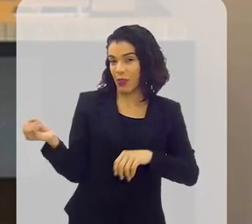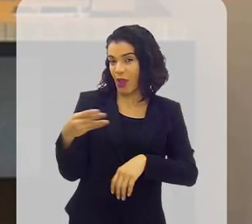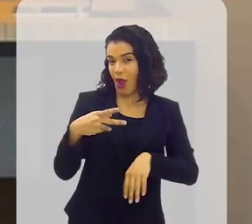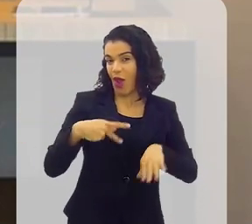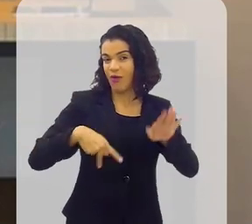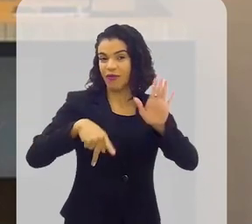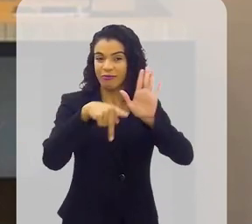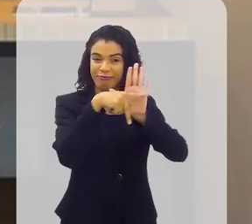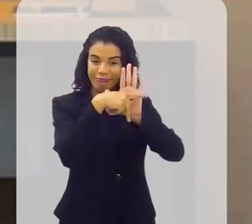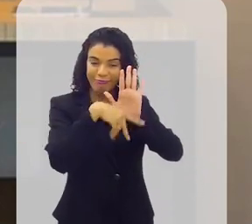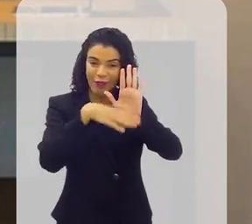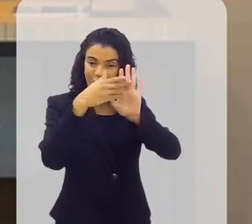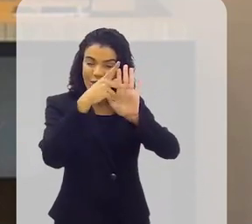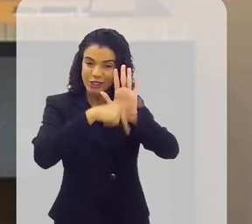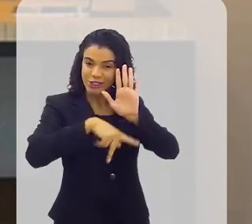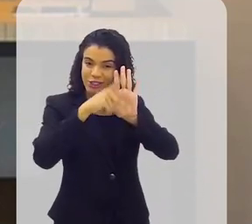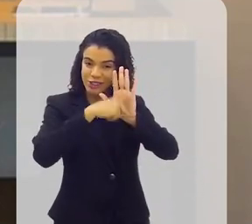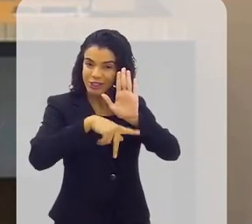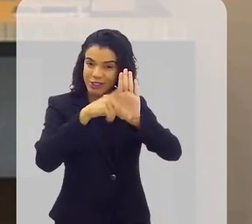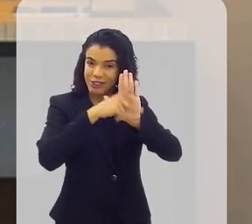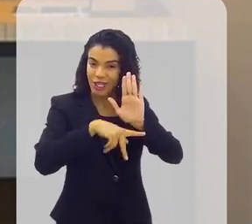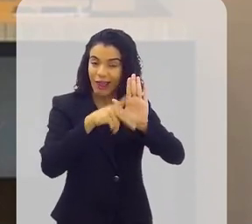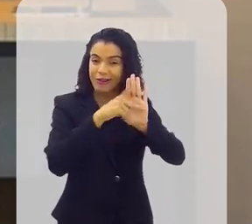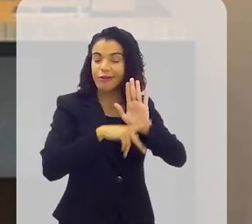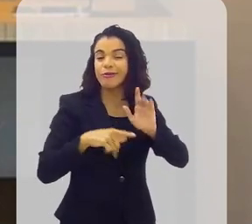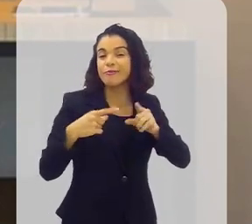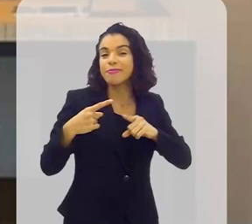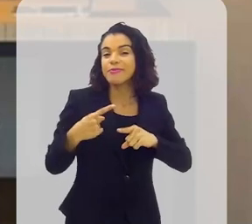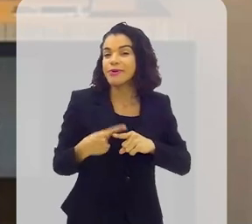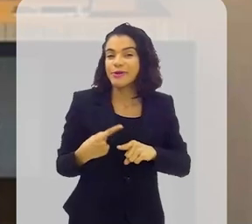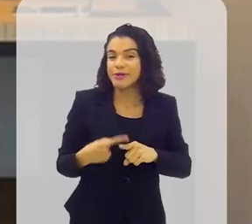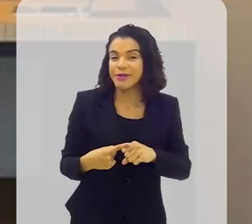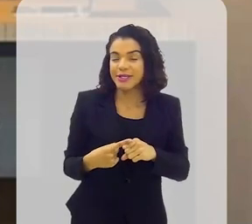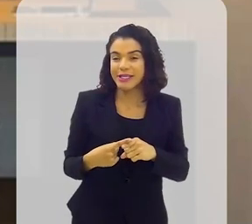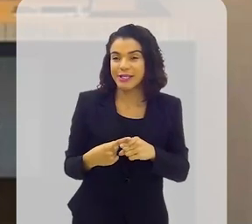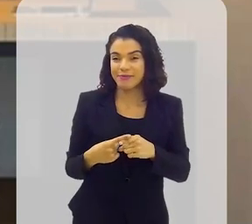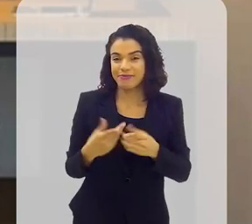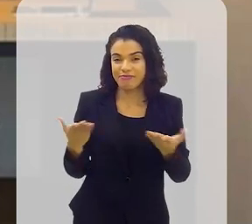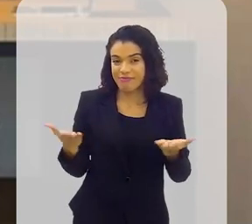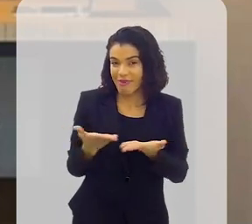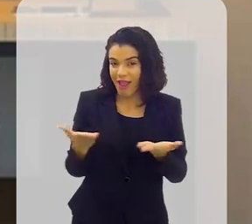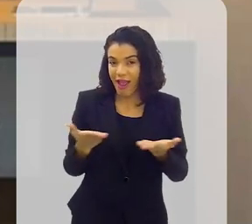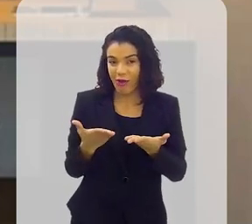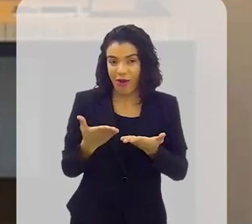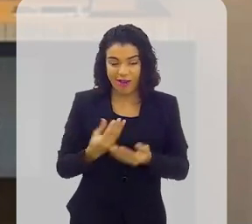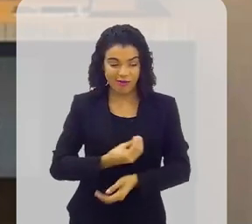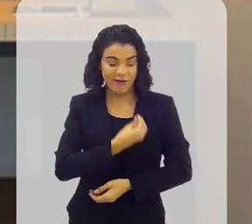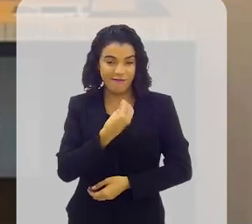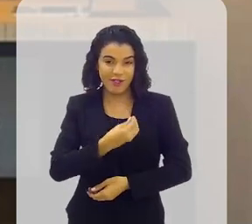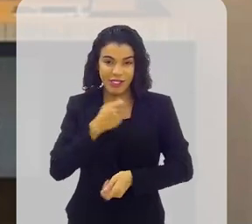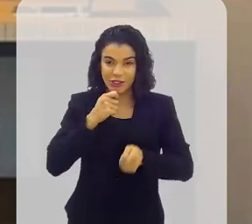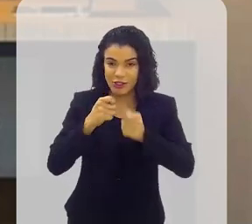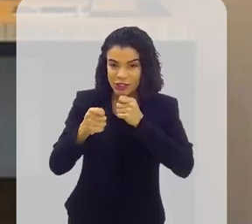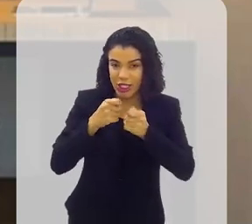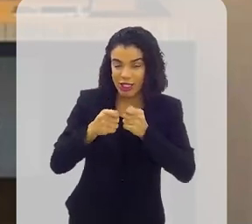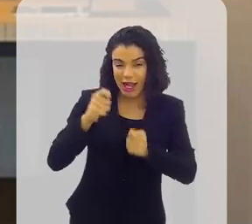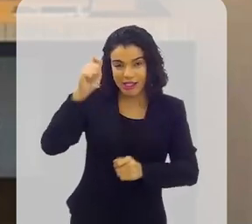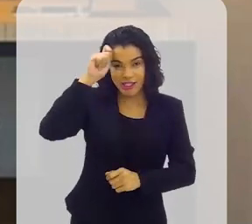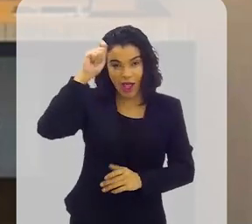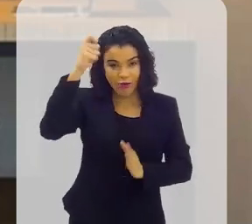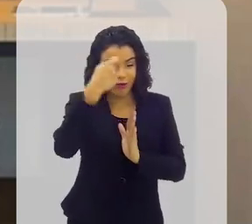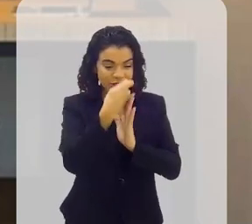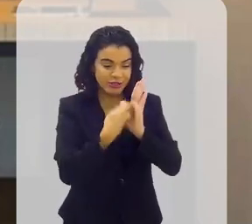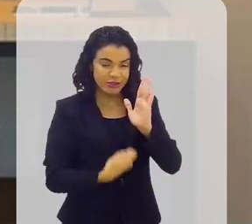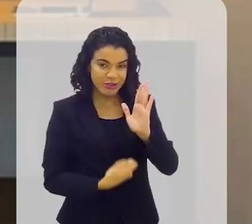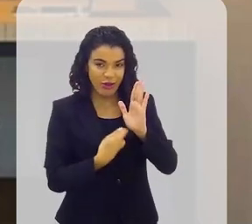projetos também. Porque essa carreira de jornalista e escritor não